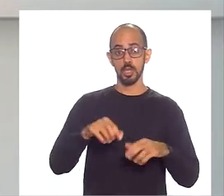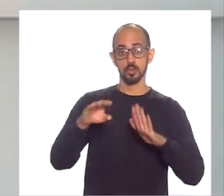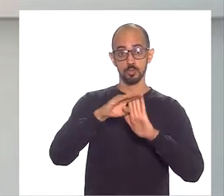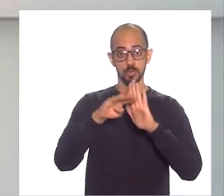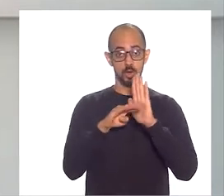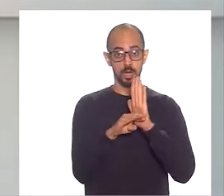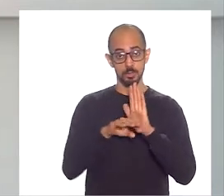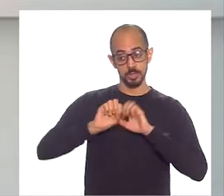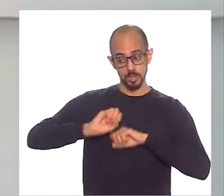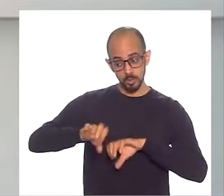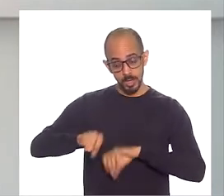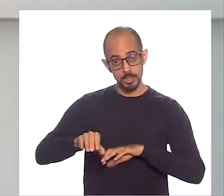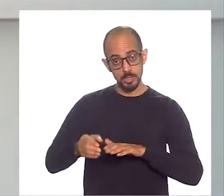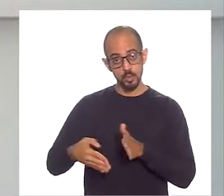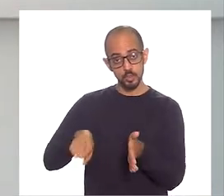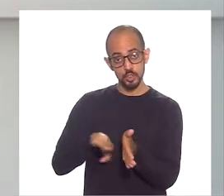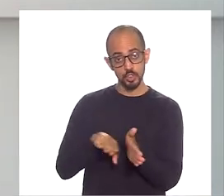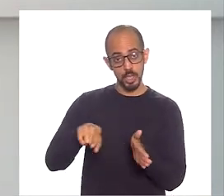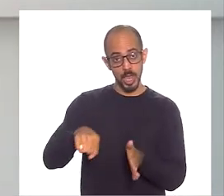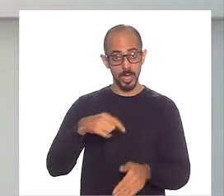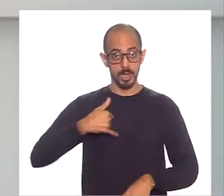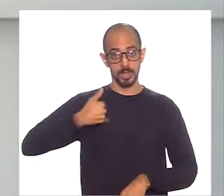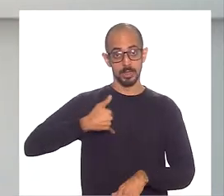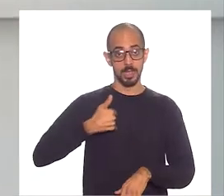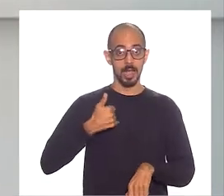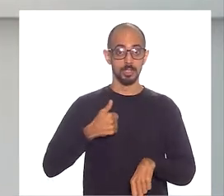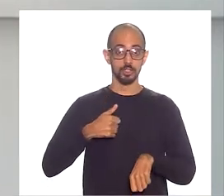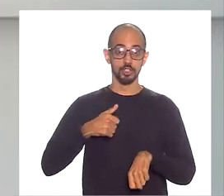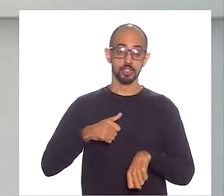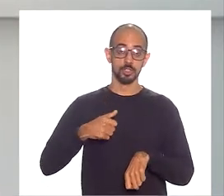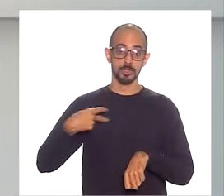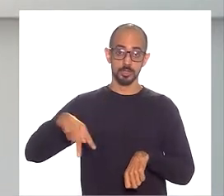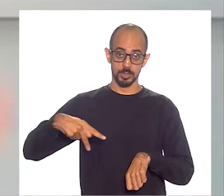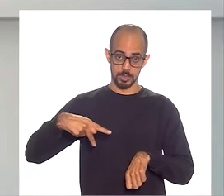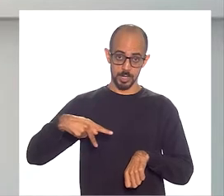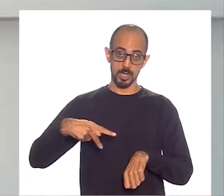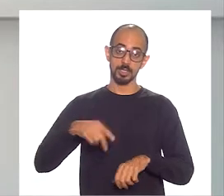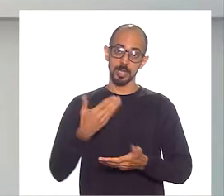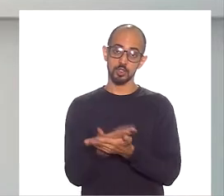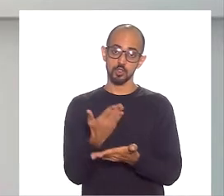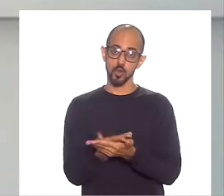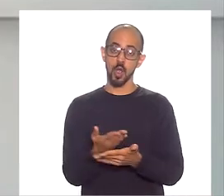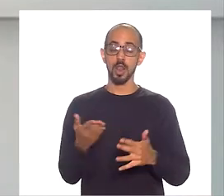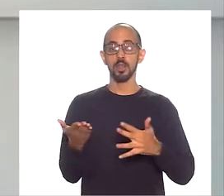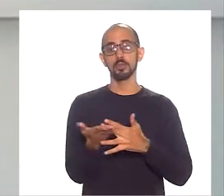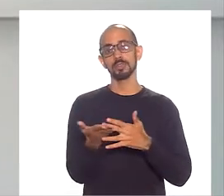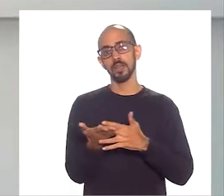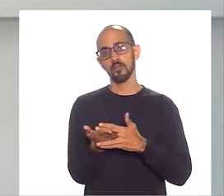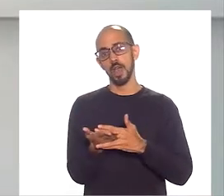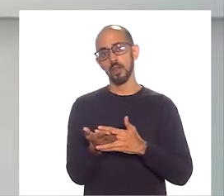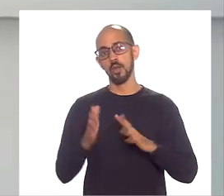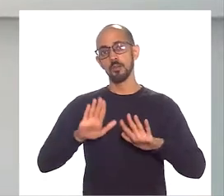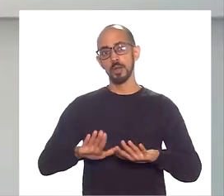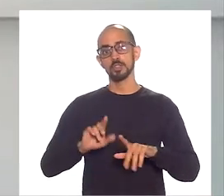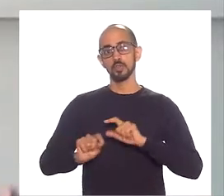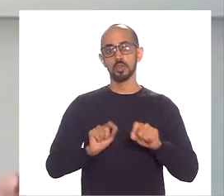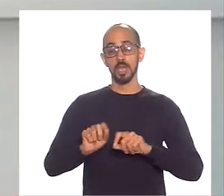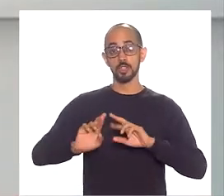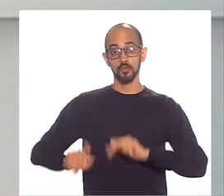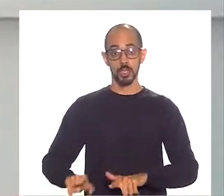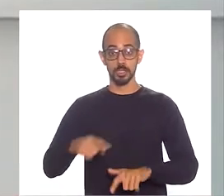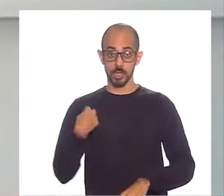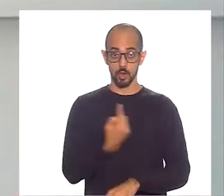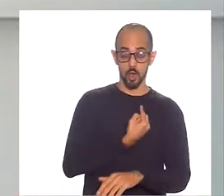chegam aos alunos em idade escolar em contraturno. O grande ganho e a grande diferença que a gente ganhou com a Trilha é porque